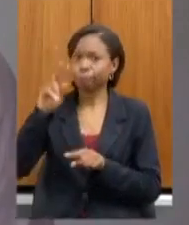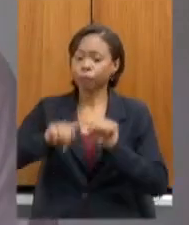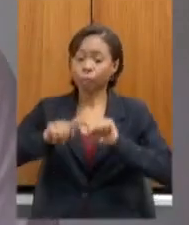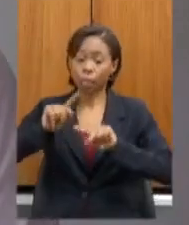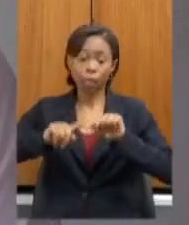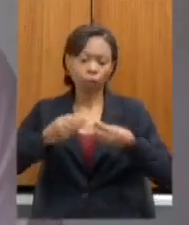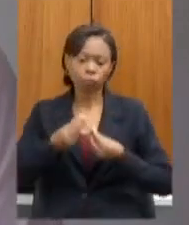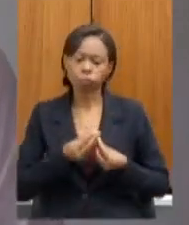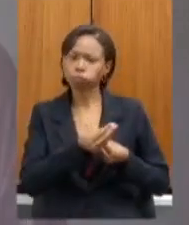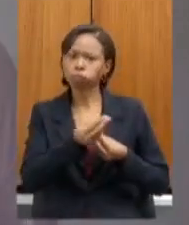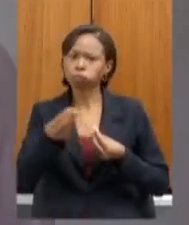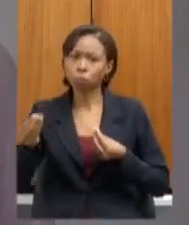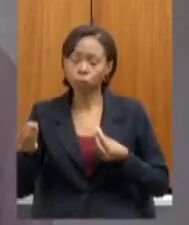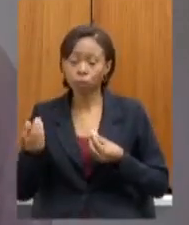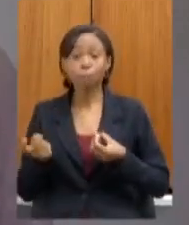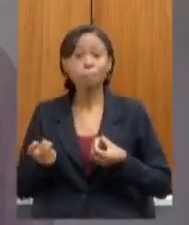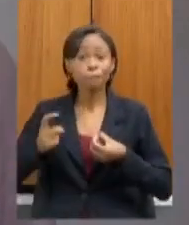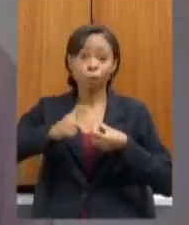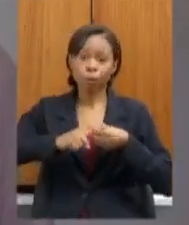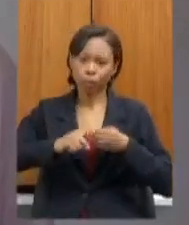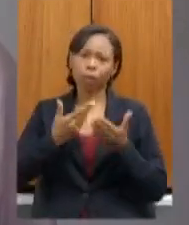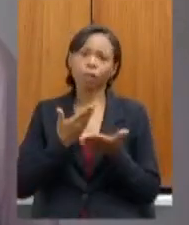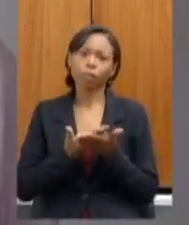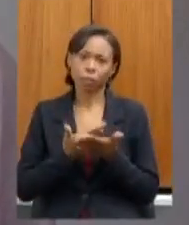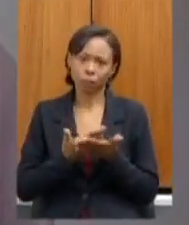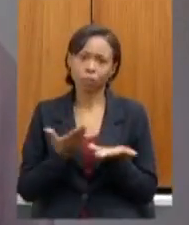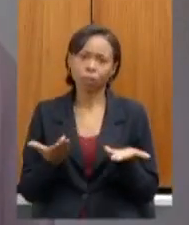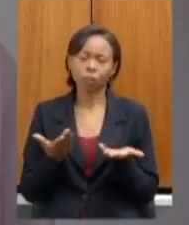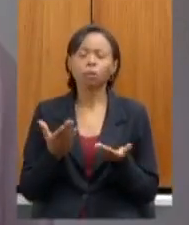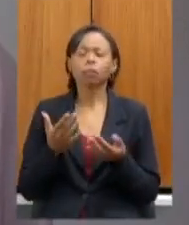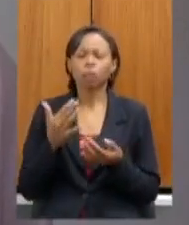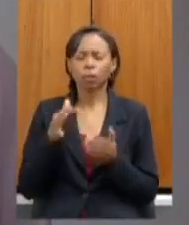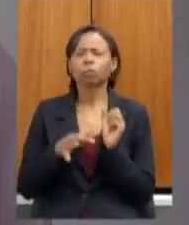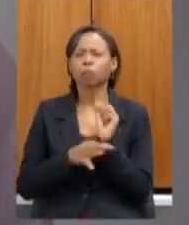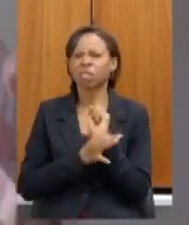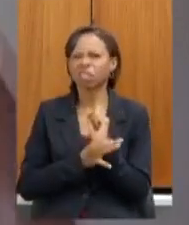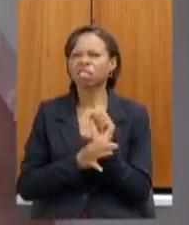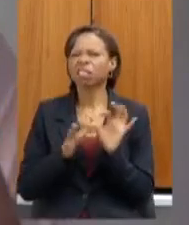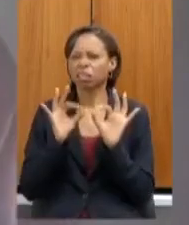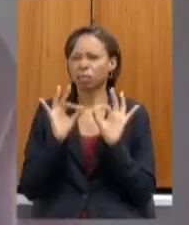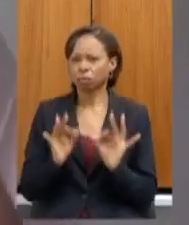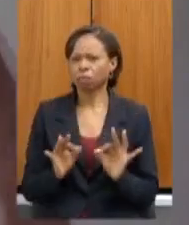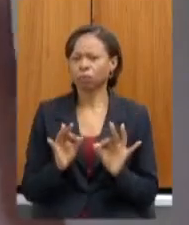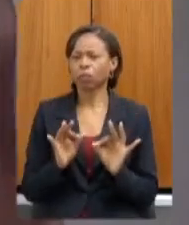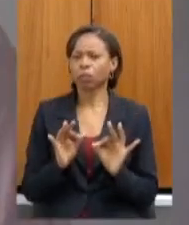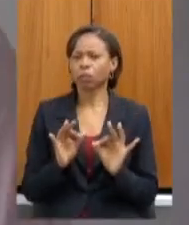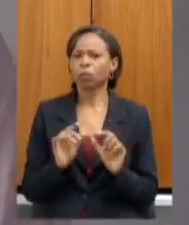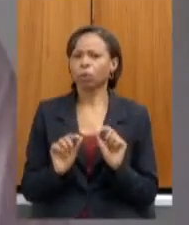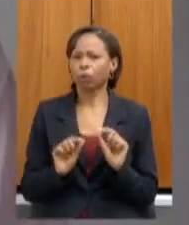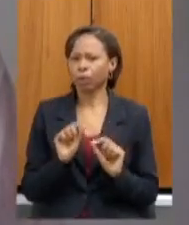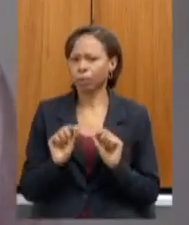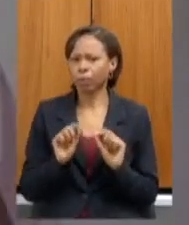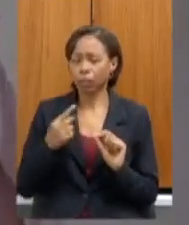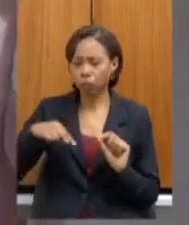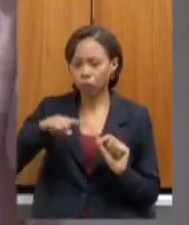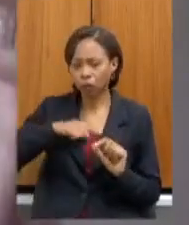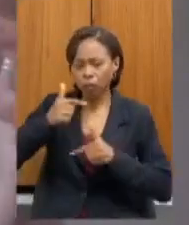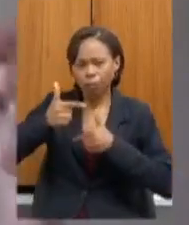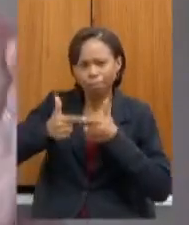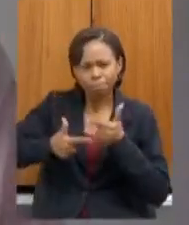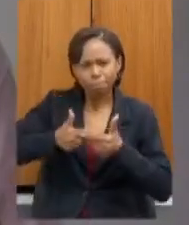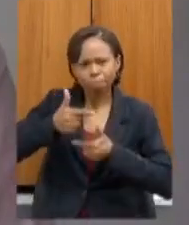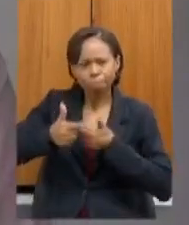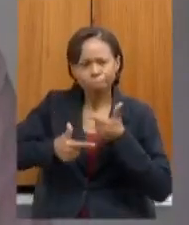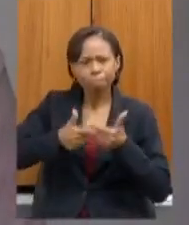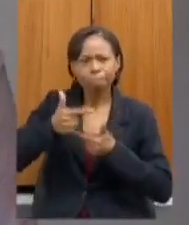e esse acompanhamento de retorno então posso lhe garantir também que essa segurança e a minúcia do nosso trabalho em relação a